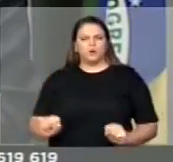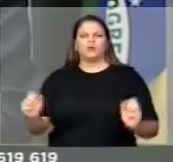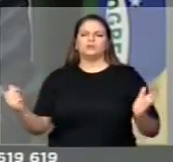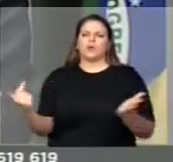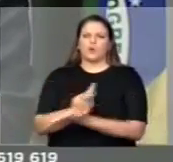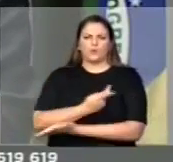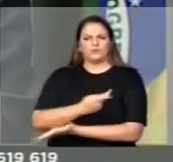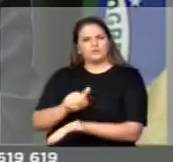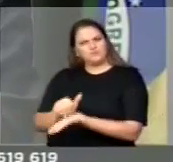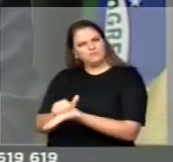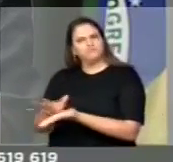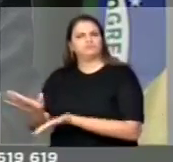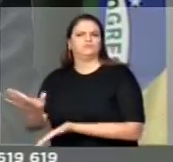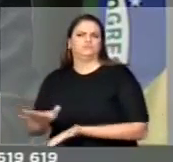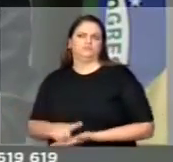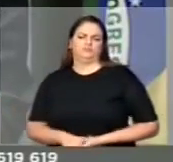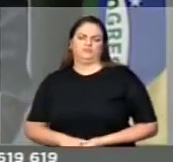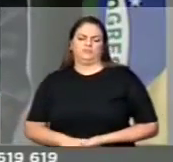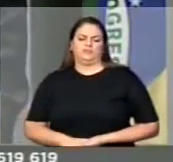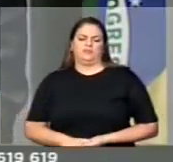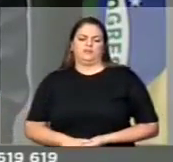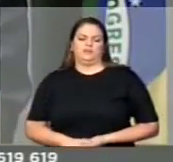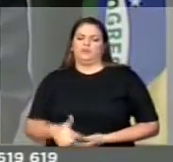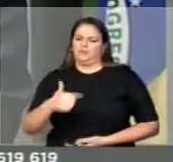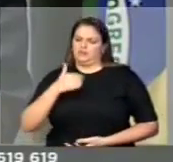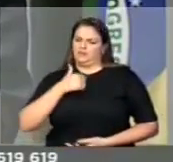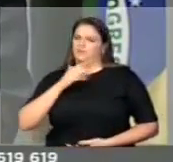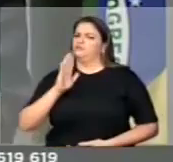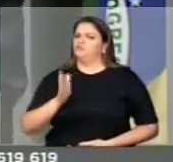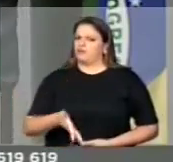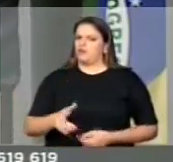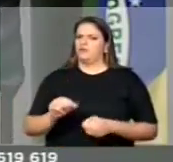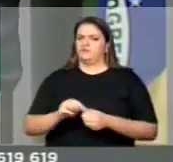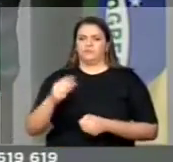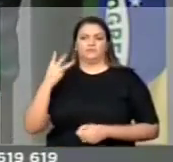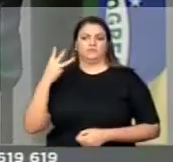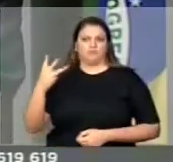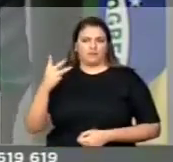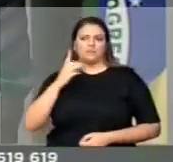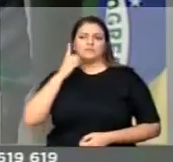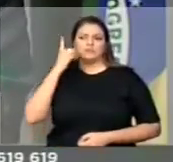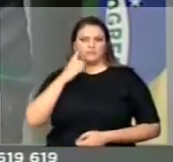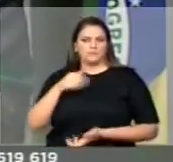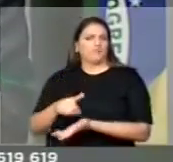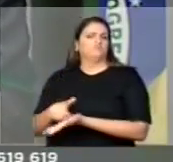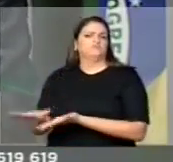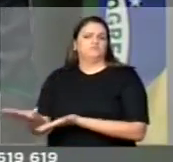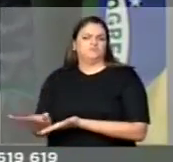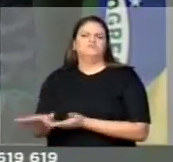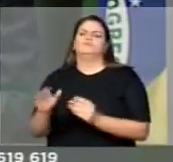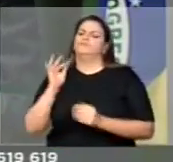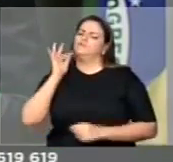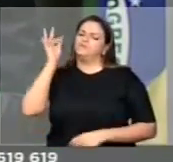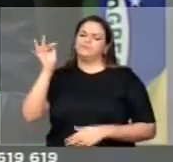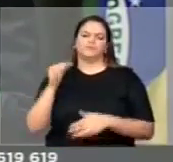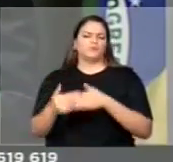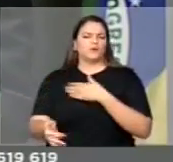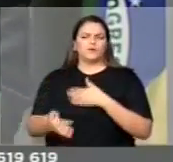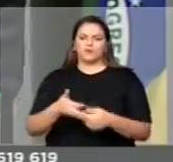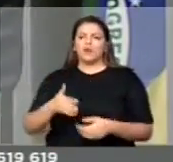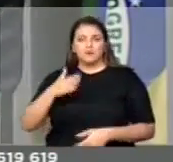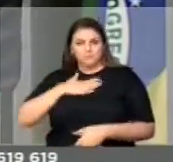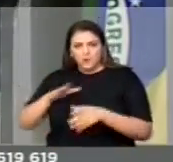será nenhum problema caçar mais um. E quero dizer mais. Político de qualquer partido, pode ser até do meu.